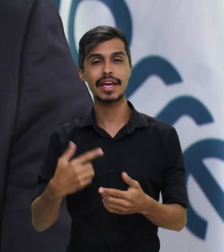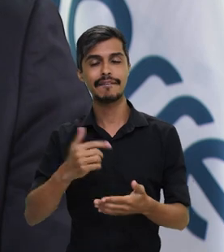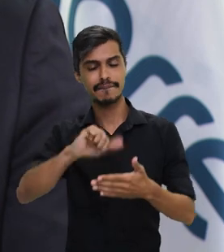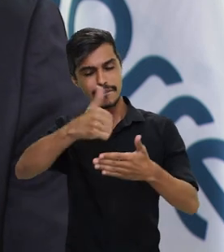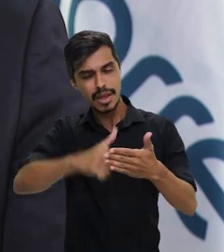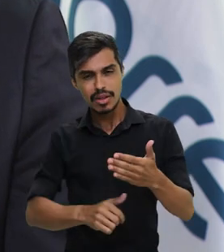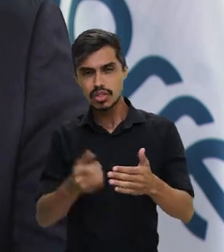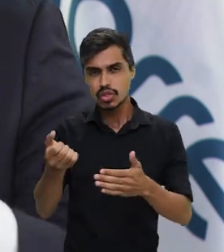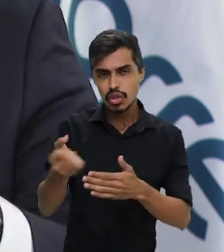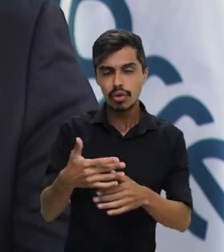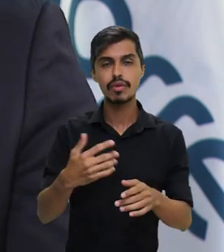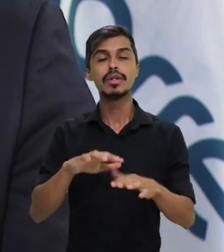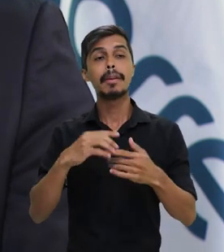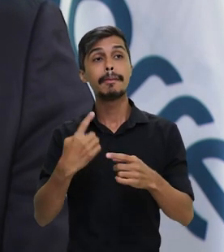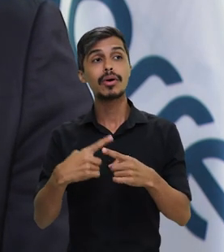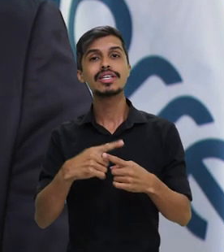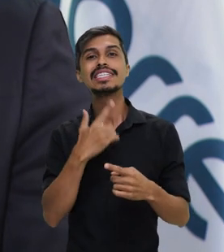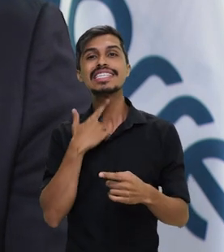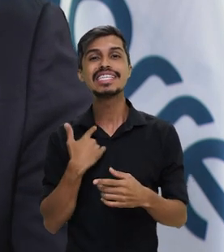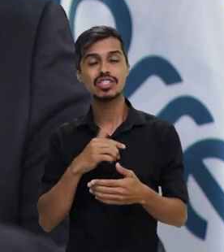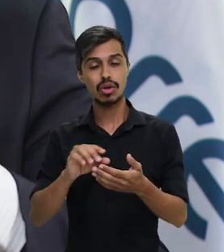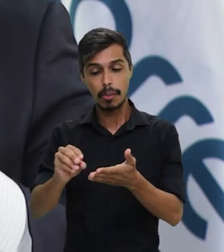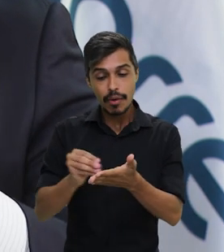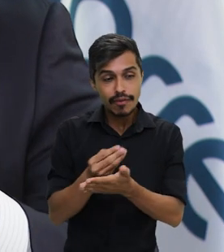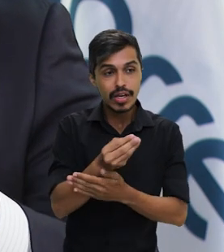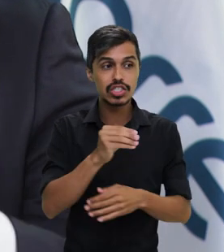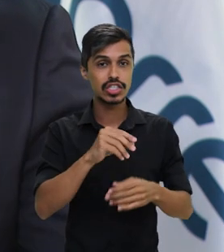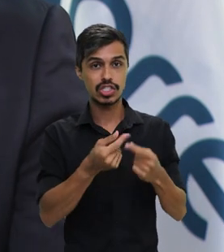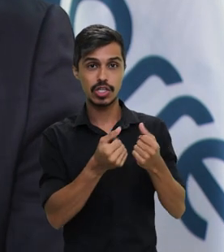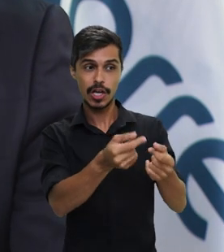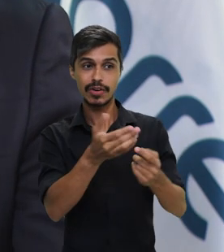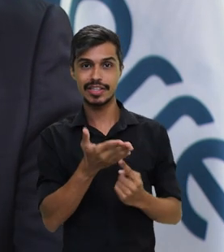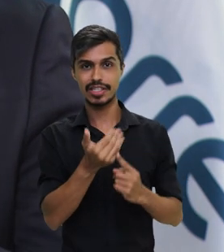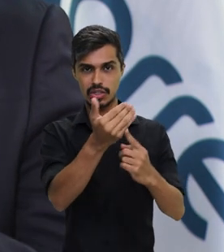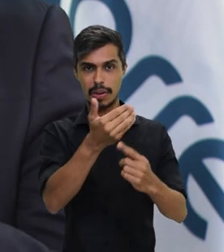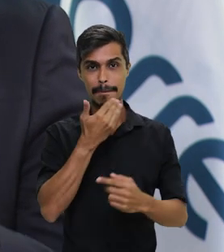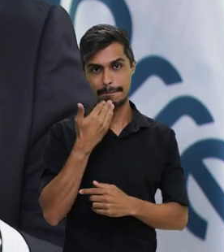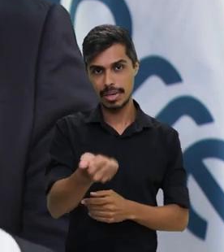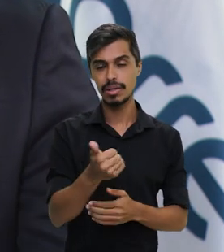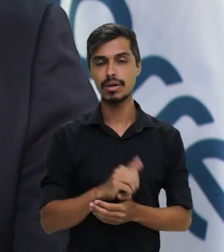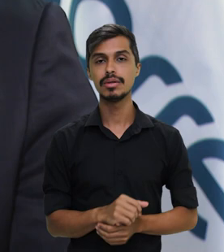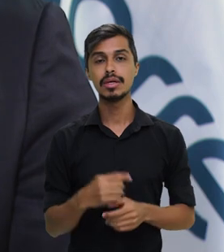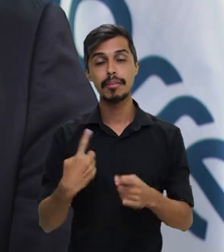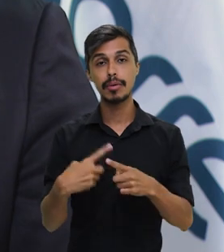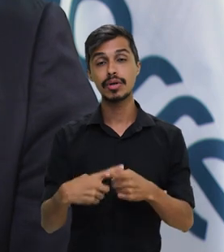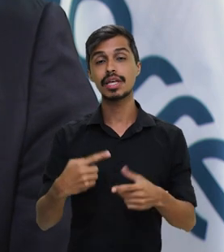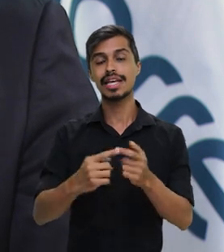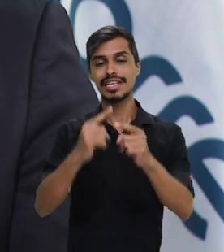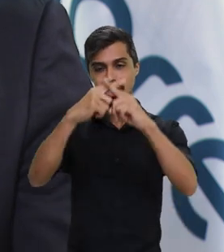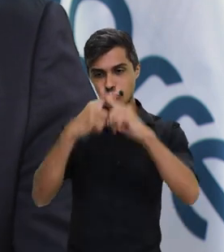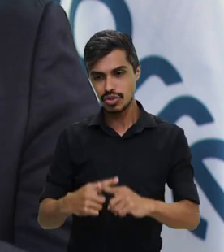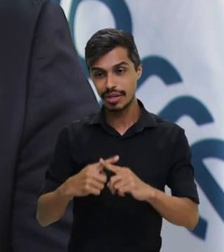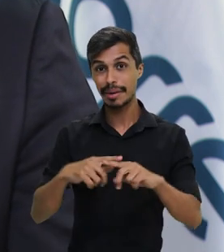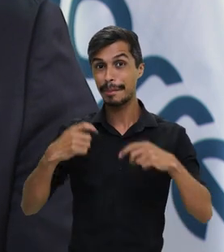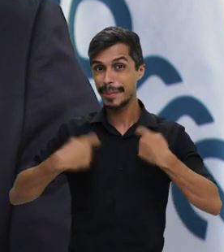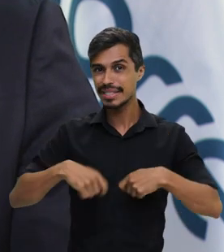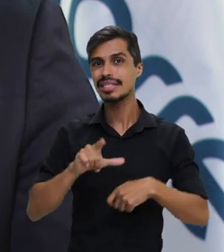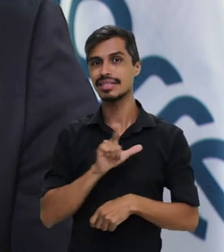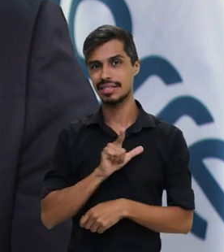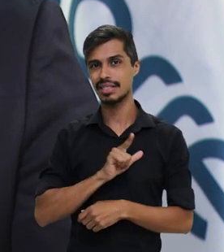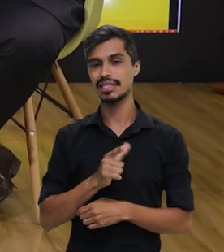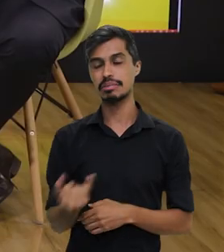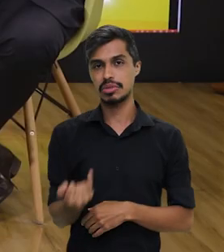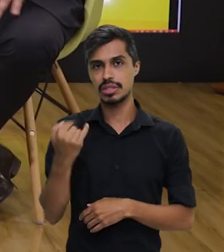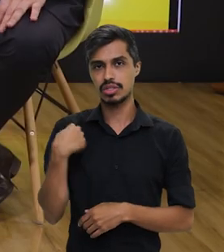ainda em tecnologia. Só assim a gente conseguirá chegar a um patamar de competitividade que seja importante para